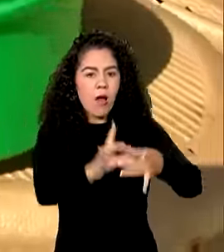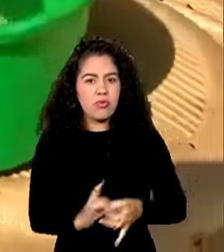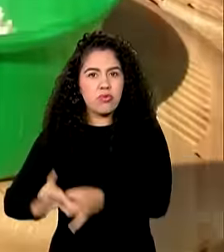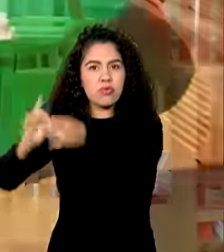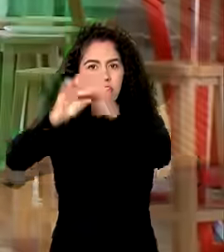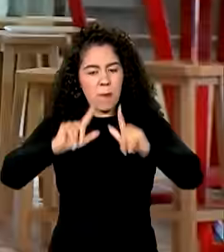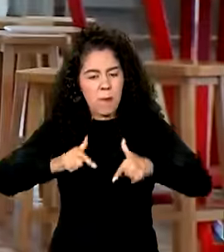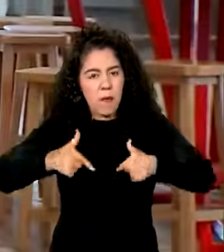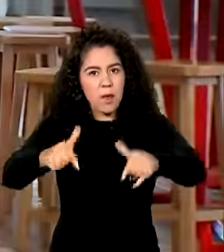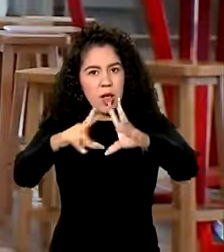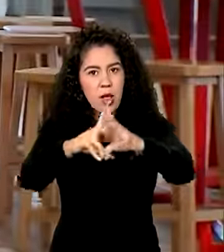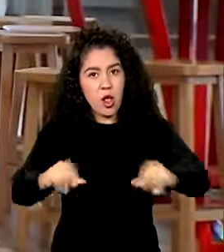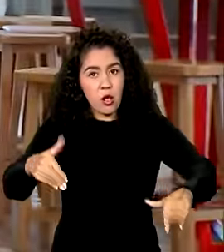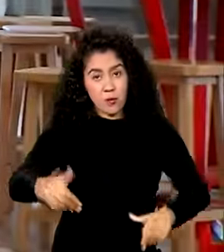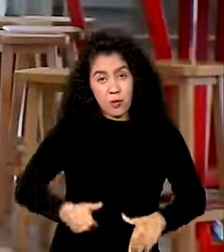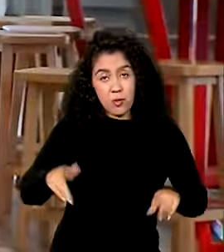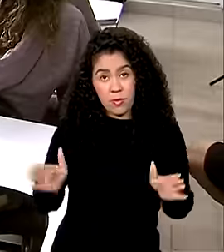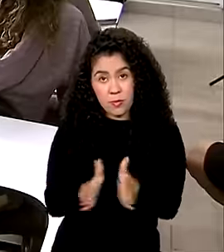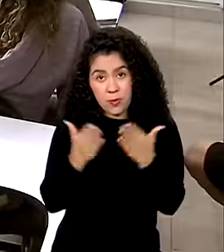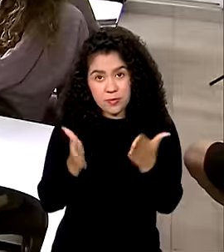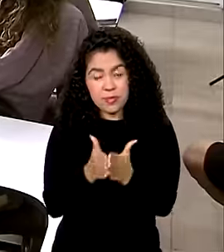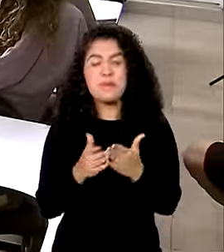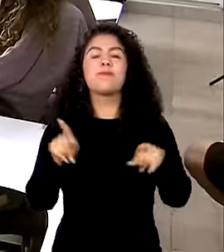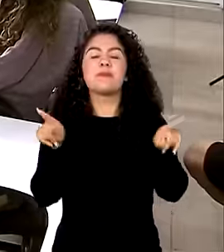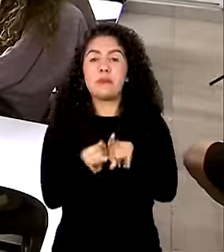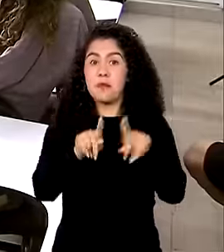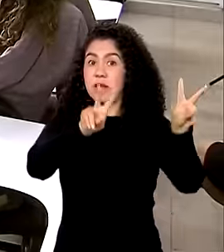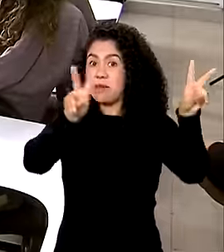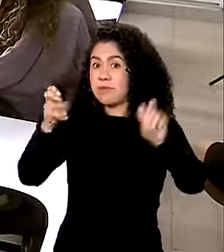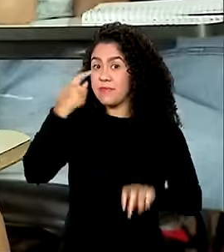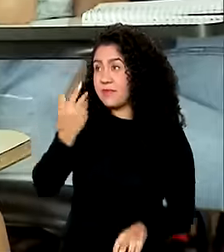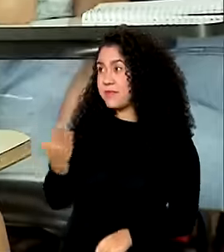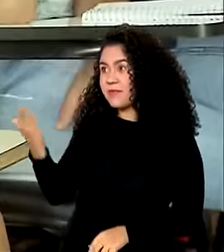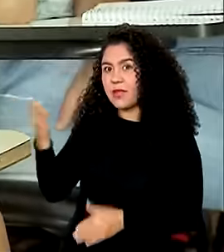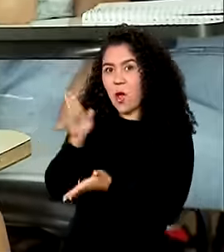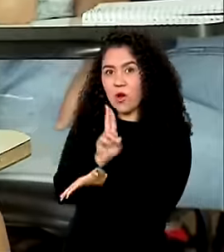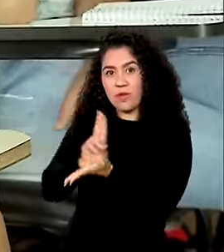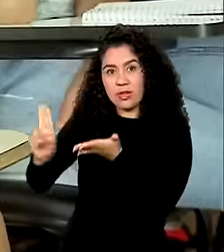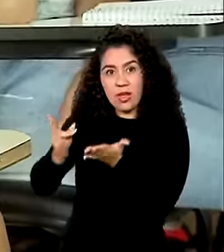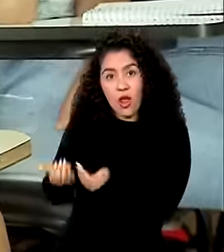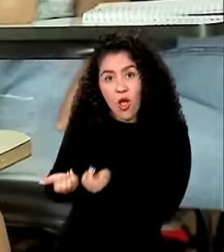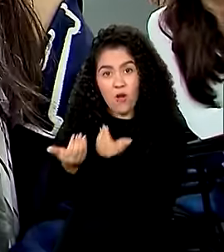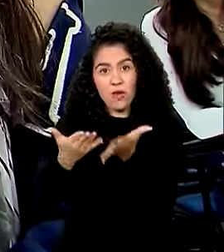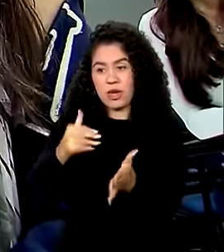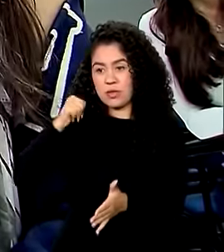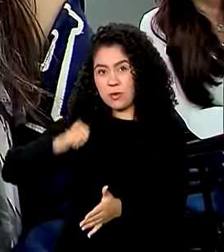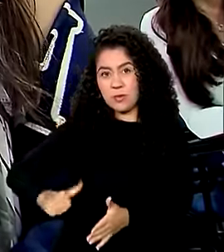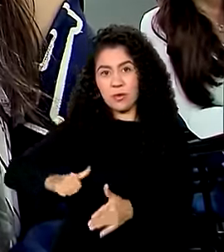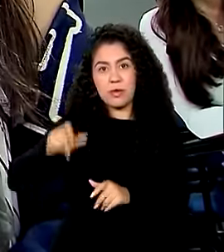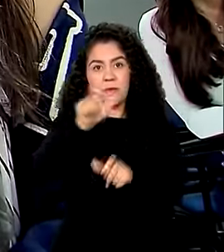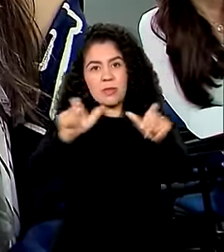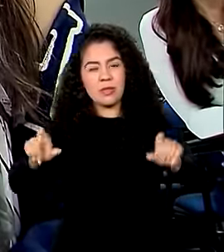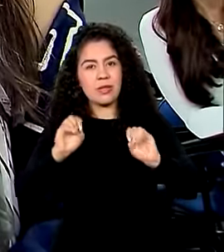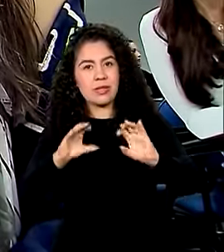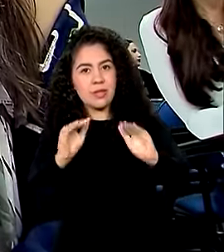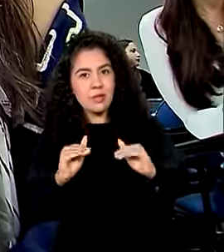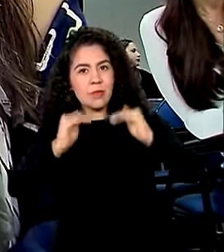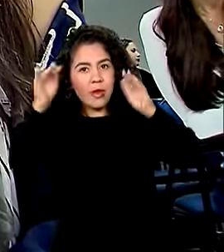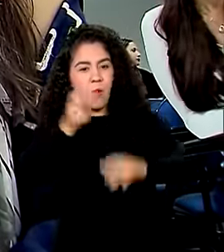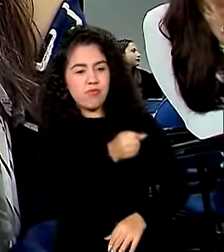pobreza. E mais, Universidade para Todos, programa de bolsas para o ensino superior, oferece mais de